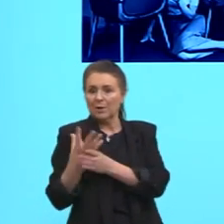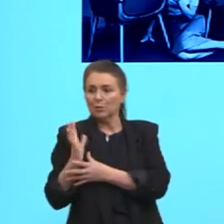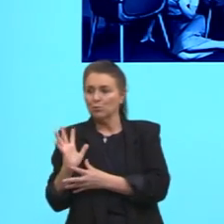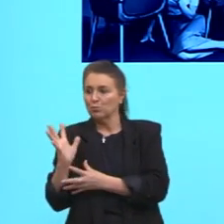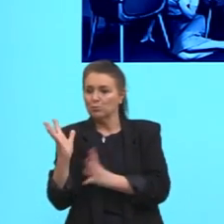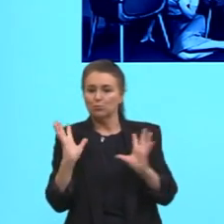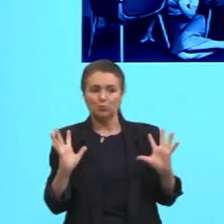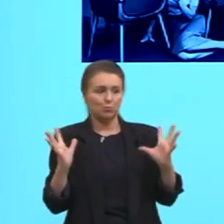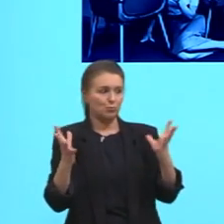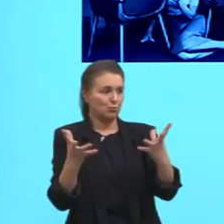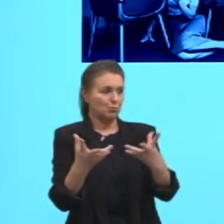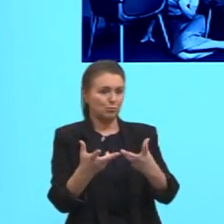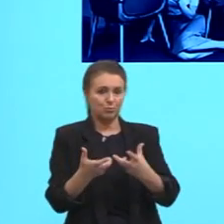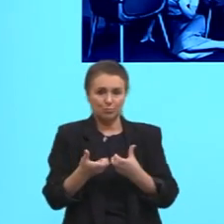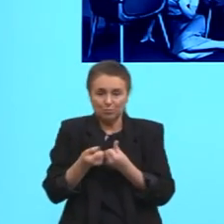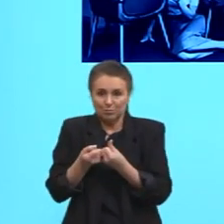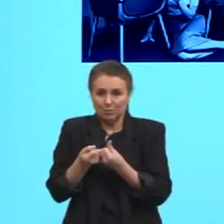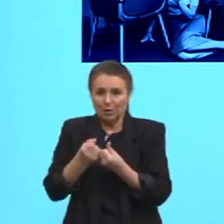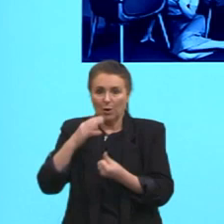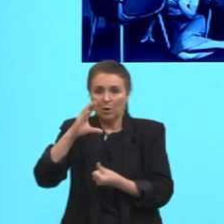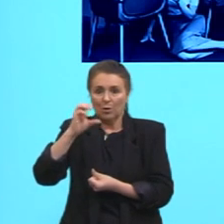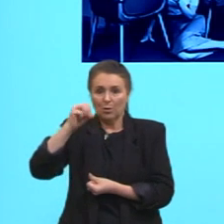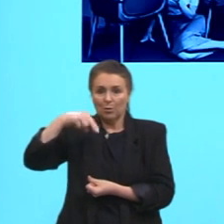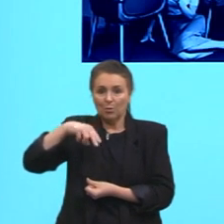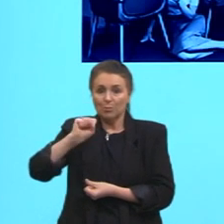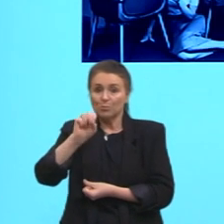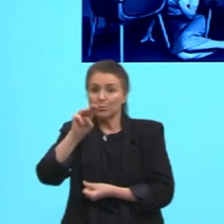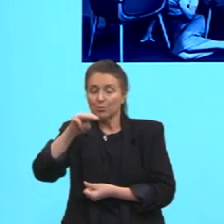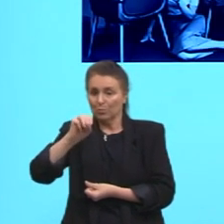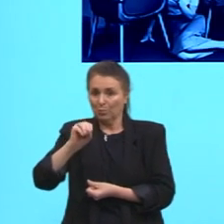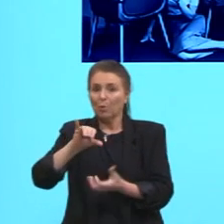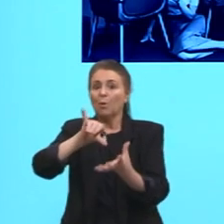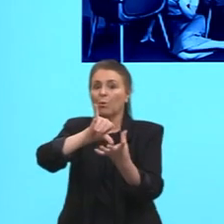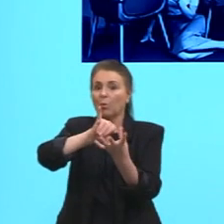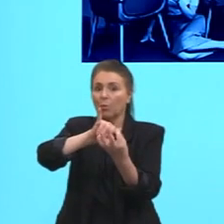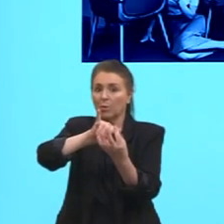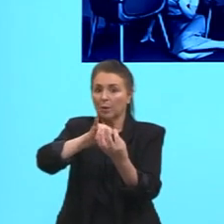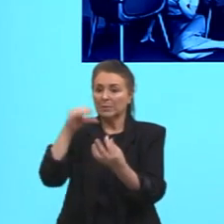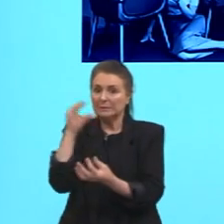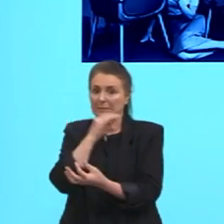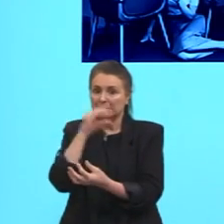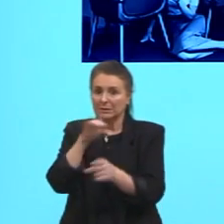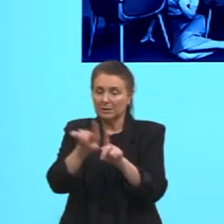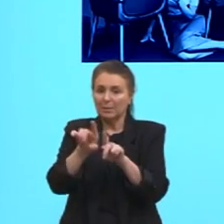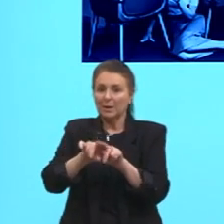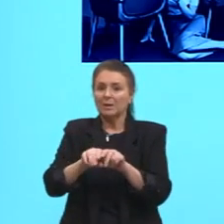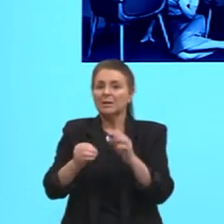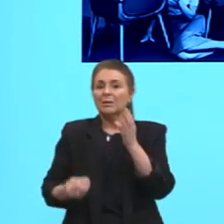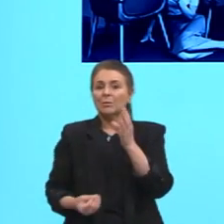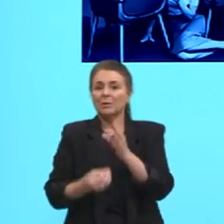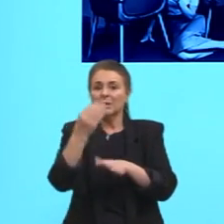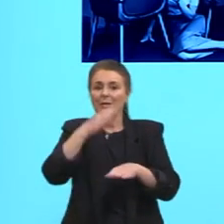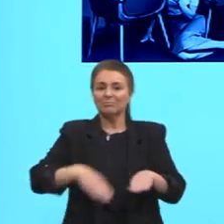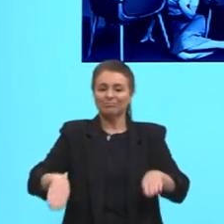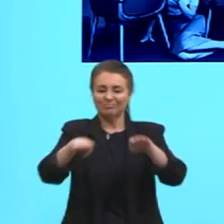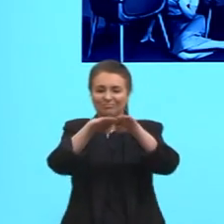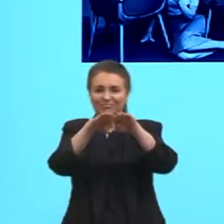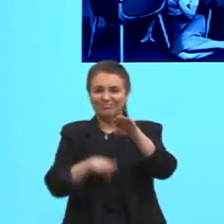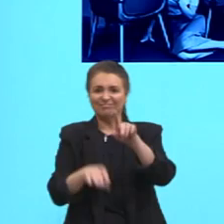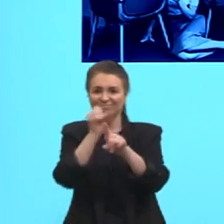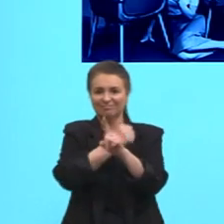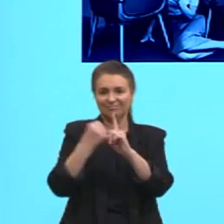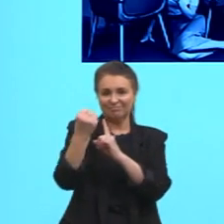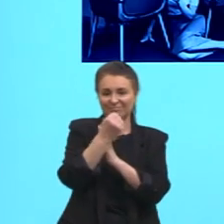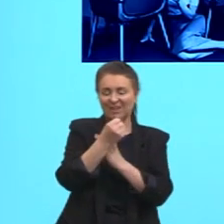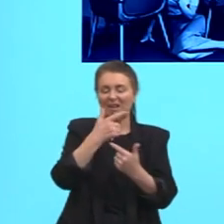intensificar o consumismo, acelerando o capitalismo, cria desigualdade social e cria vários problemas